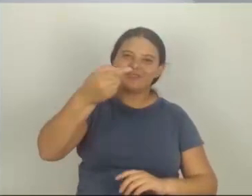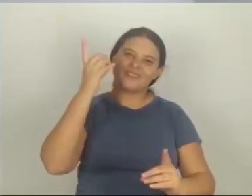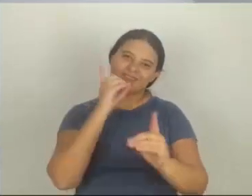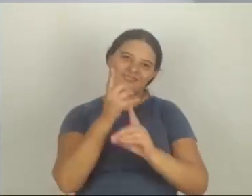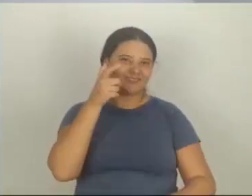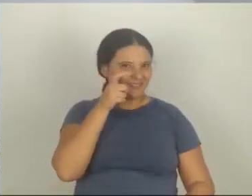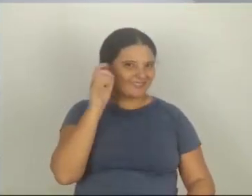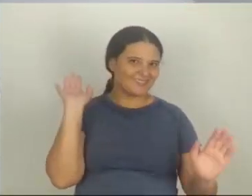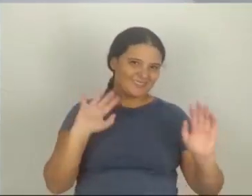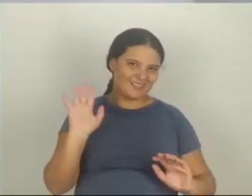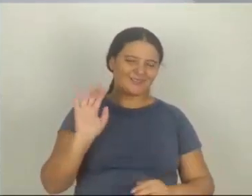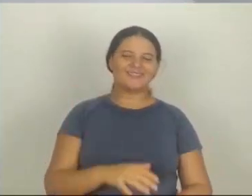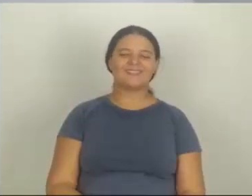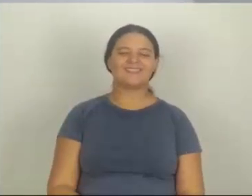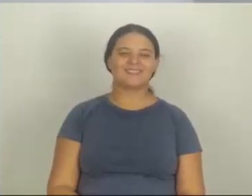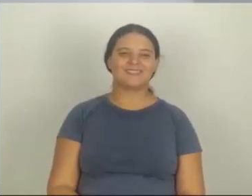com você no próximo vídeo. Até mais!